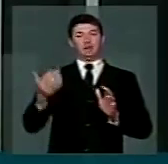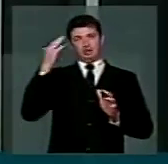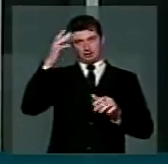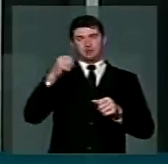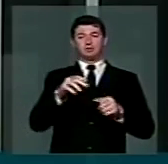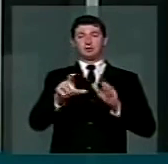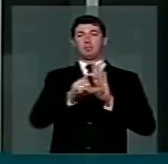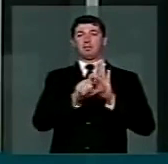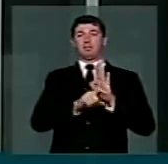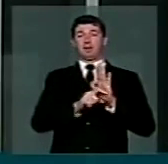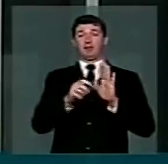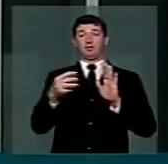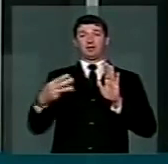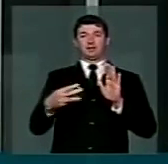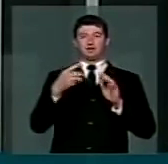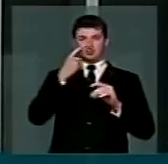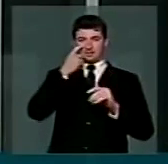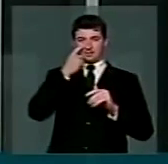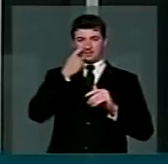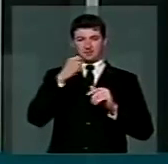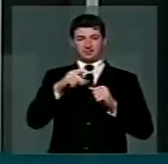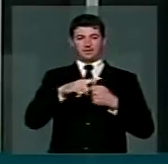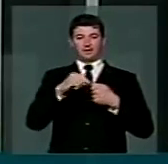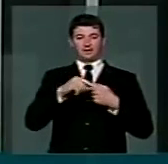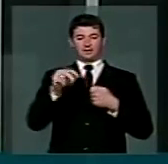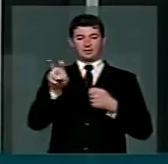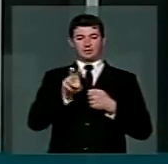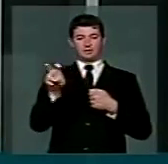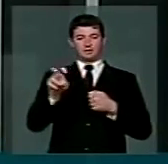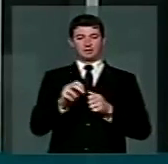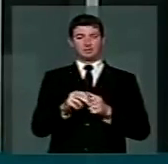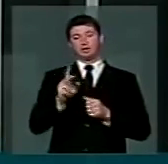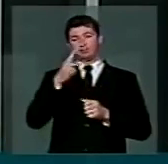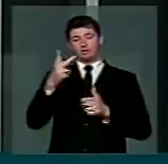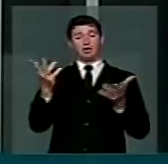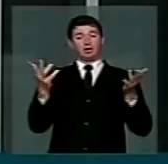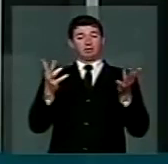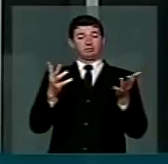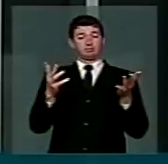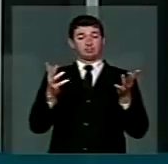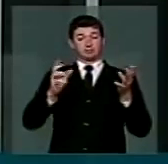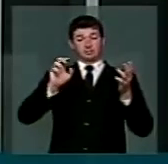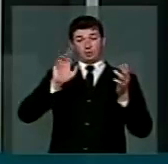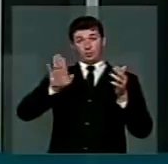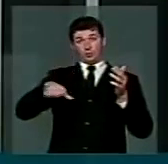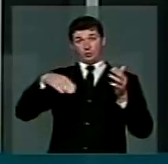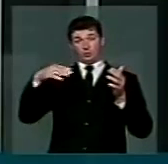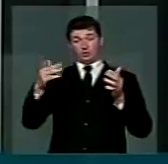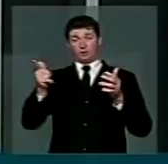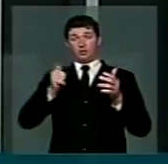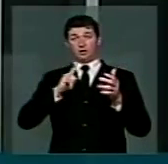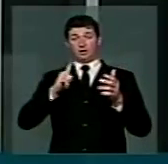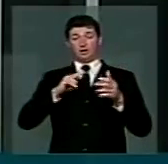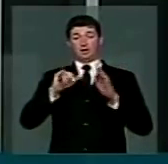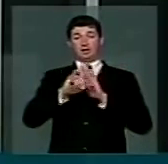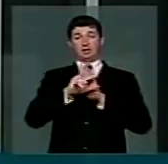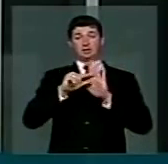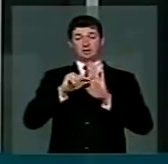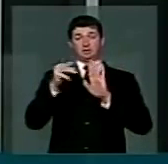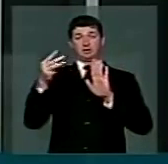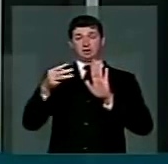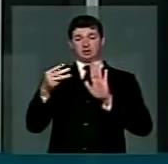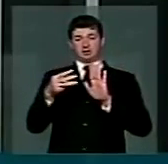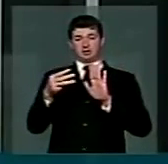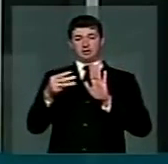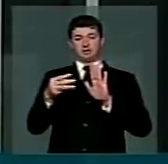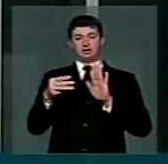aplicar o parágrafo terceiro do artigo 55, que estabelece, nos casos previstos nos incisos terceiro